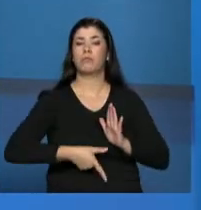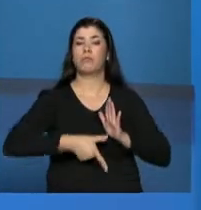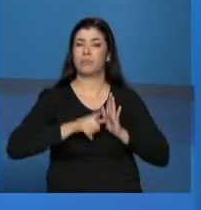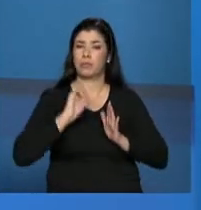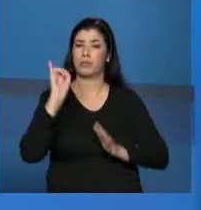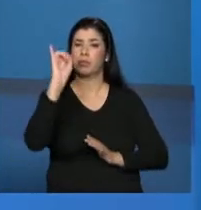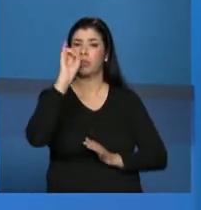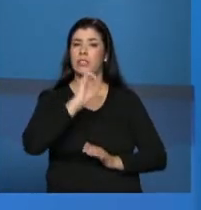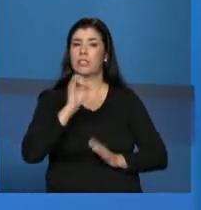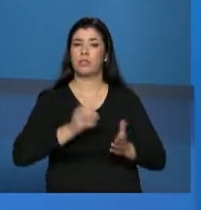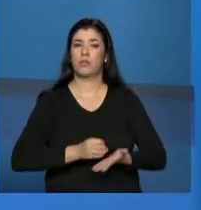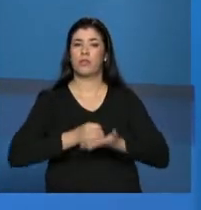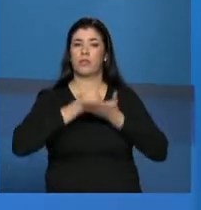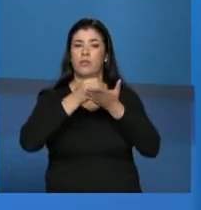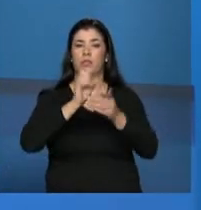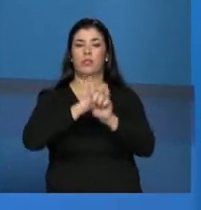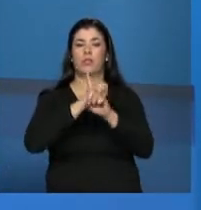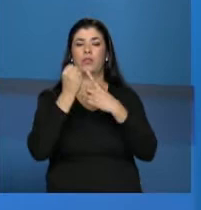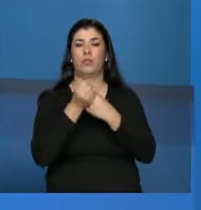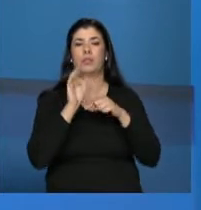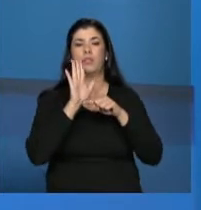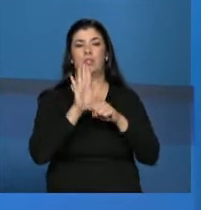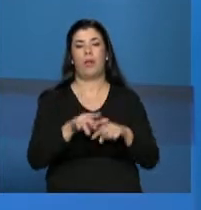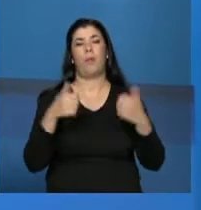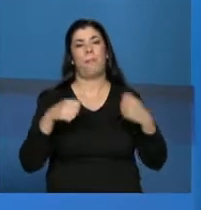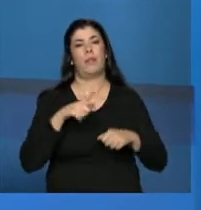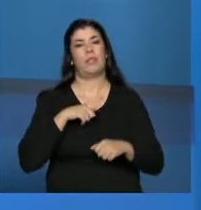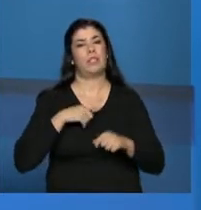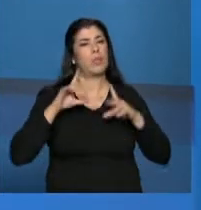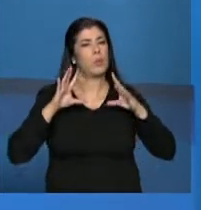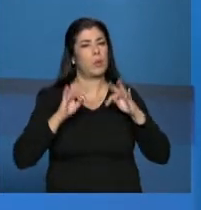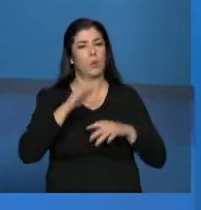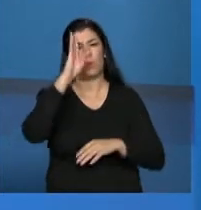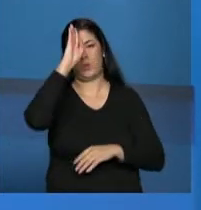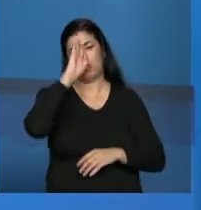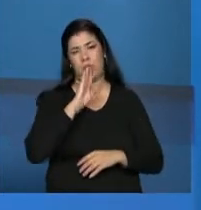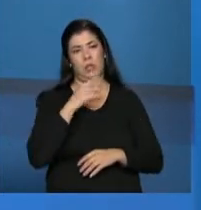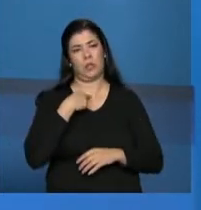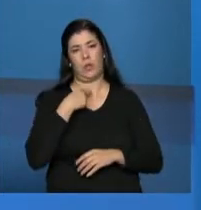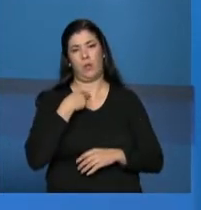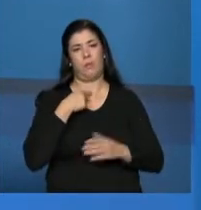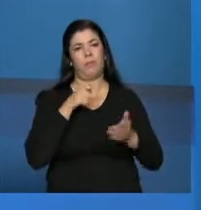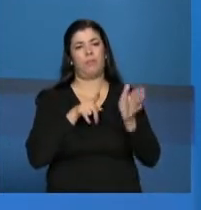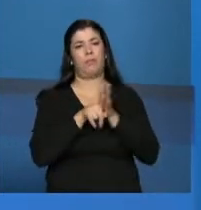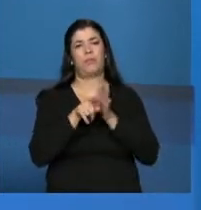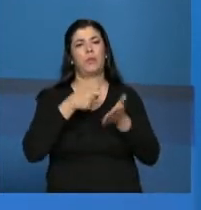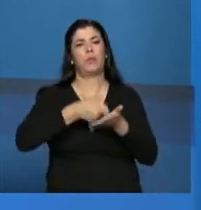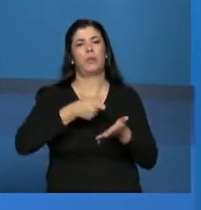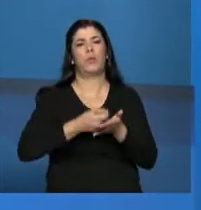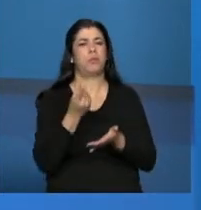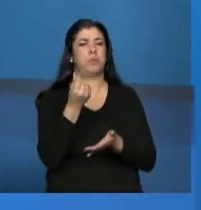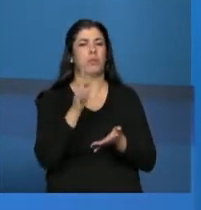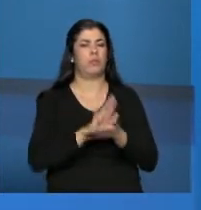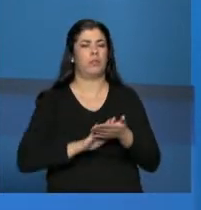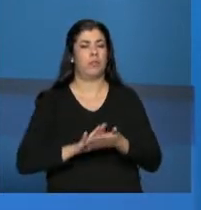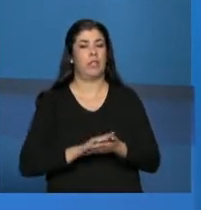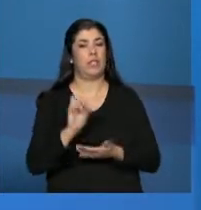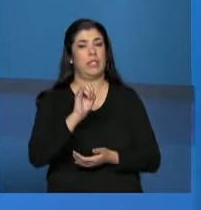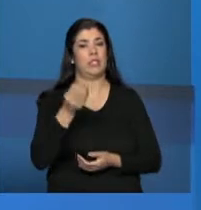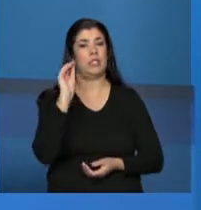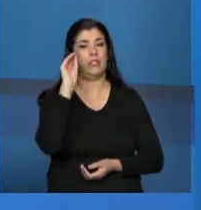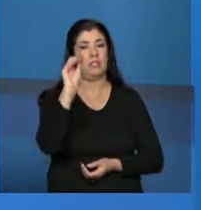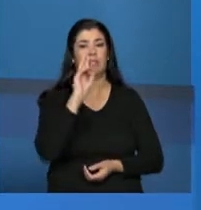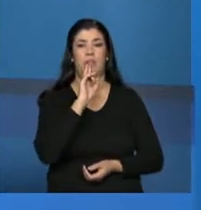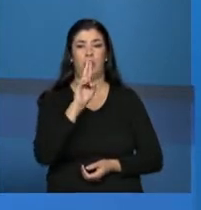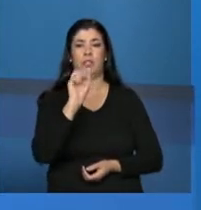ser uma oferta sócio-assistencial, ela tem que ser totalmente gratuita. A entidade não pode cobrar nada do usuário. Ele respondendo que sim, que é gratuita,